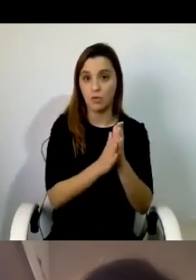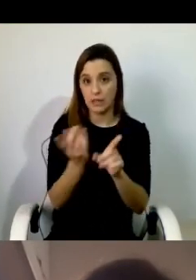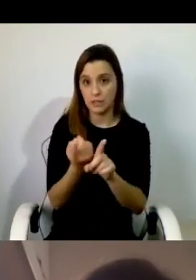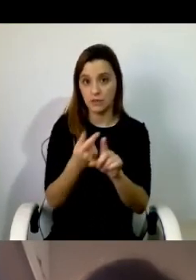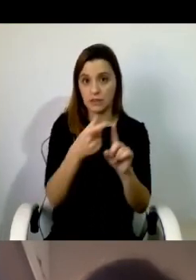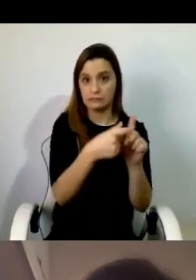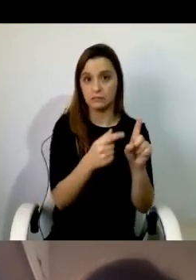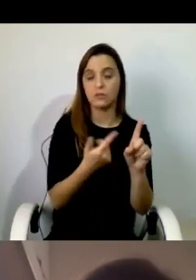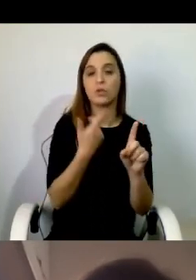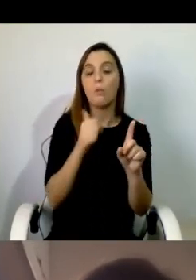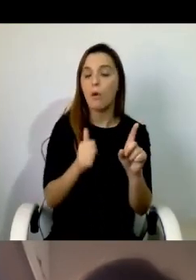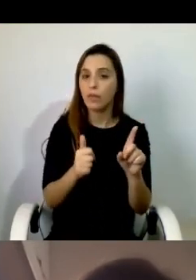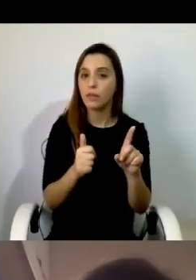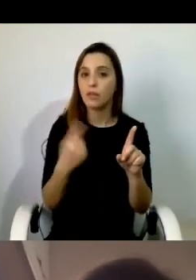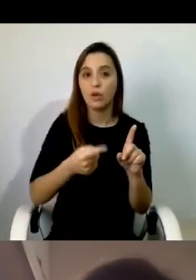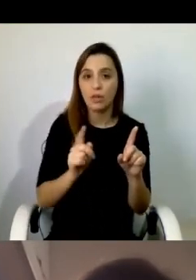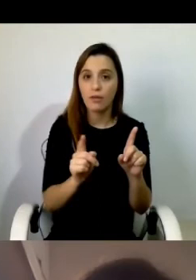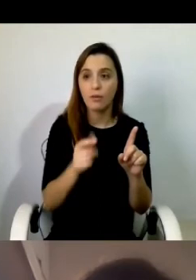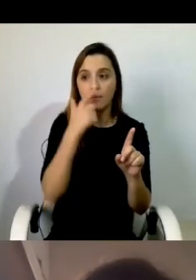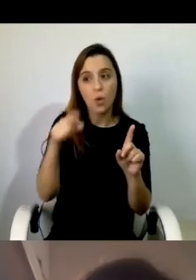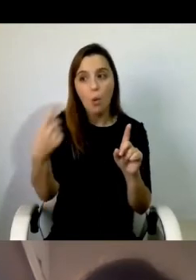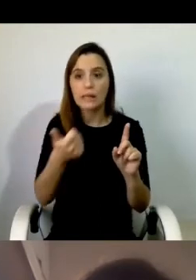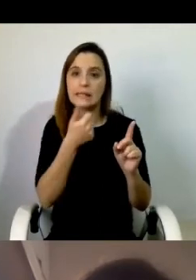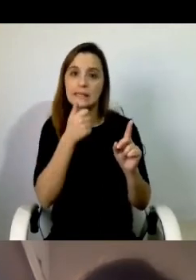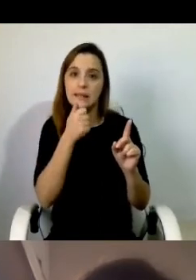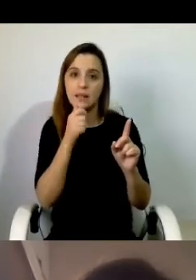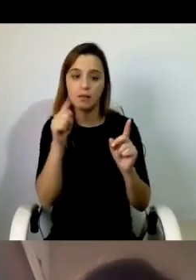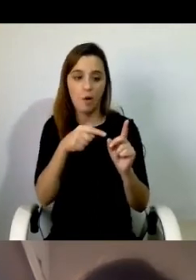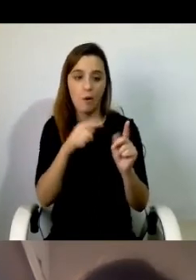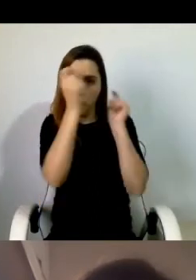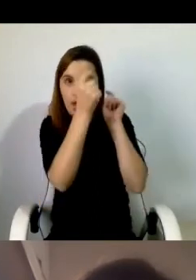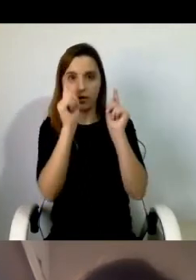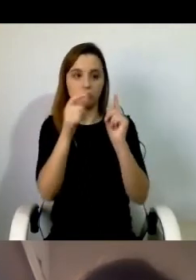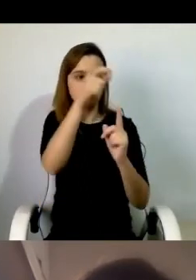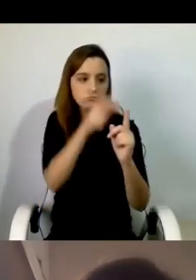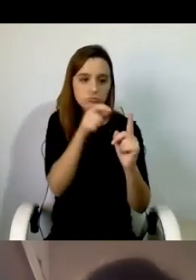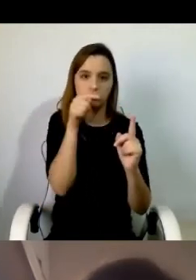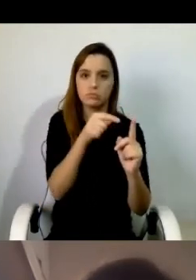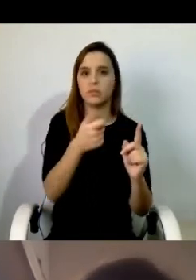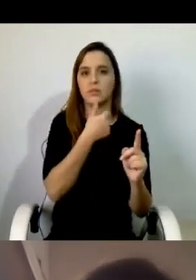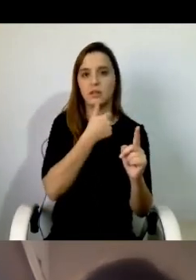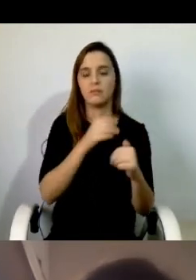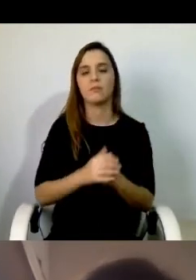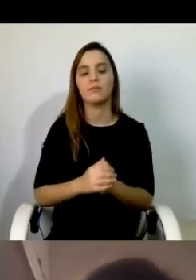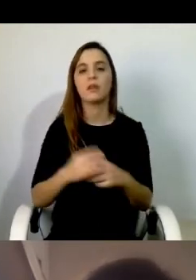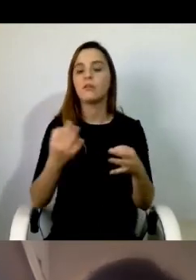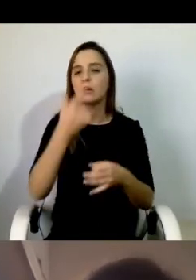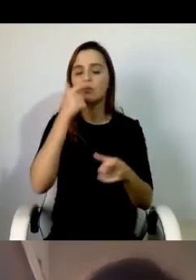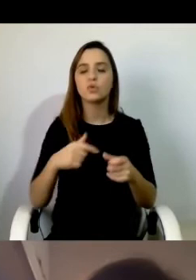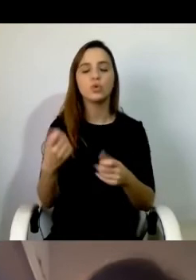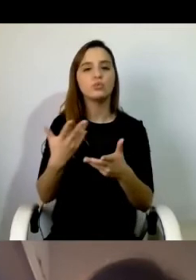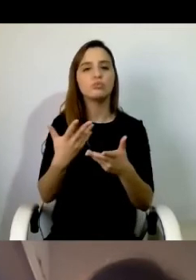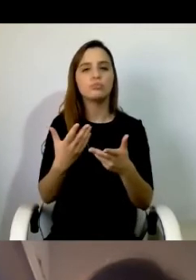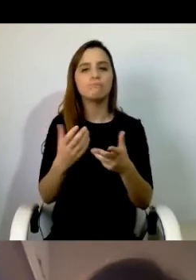ninguém deve nem pode decidir por eles. É um facto que muita gente que agora teve pela primeira vez assistência pessoal